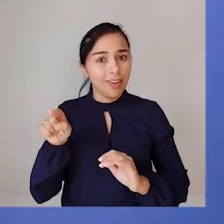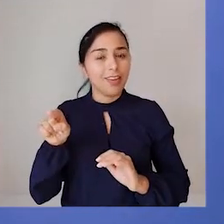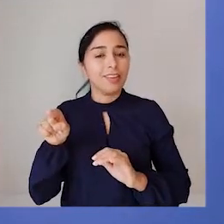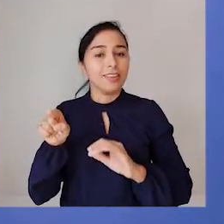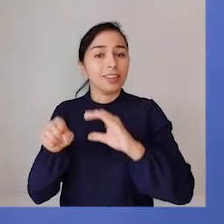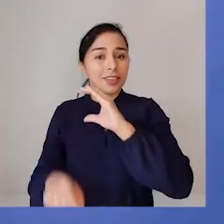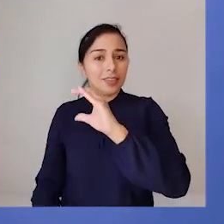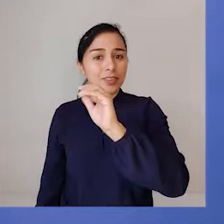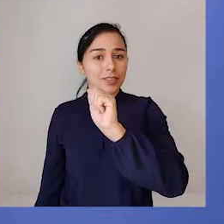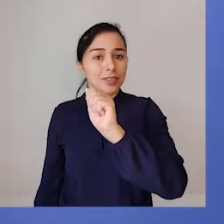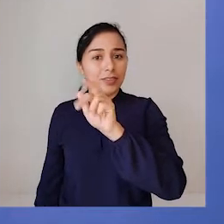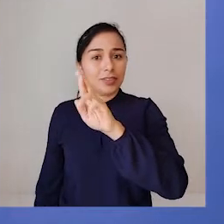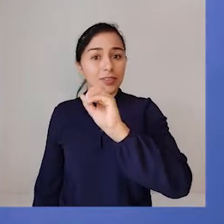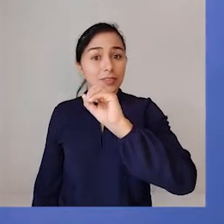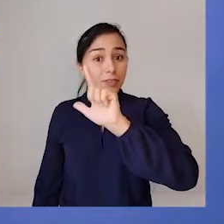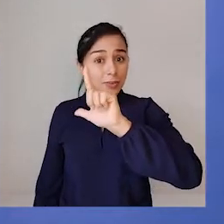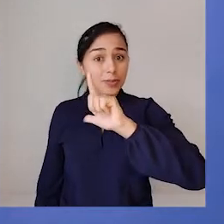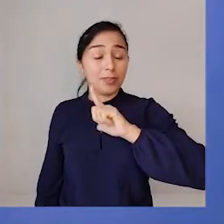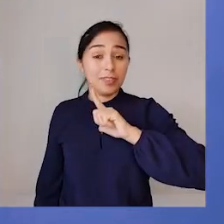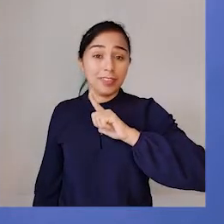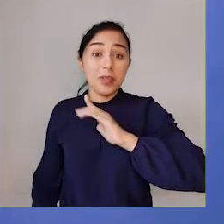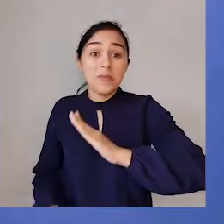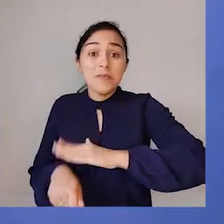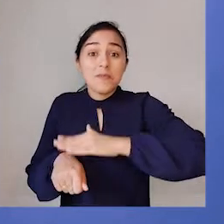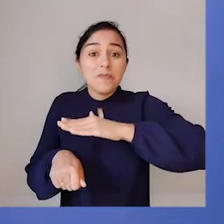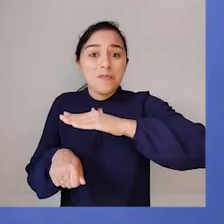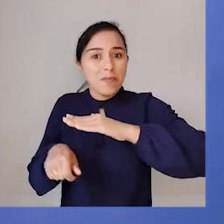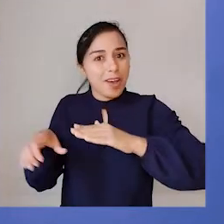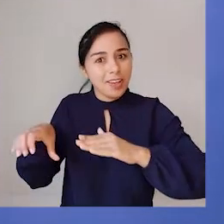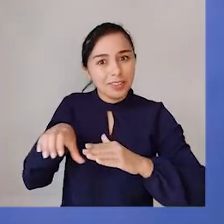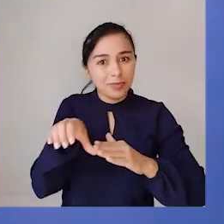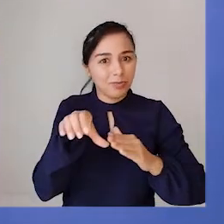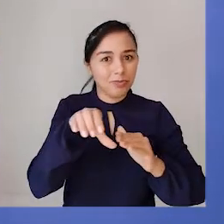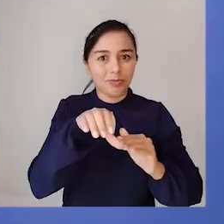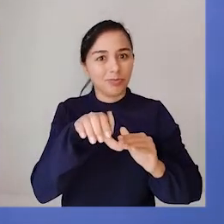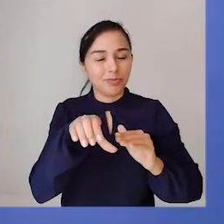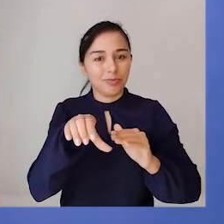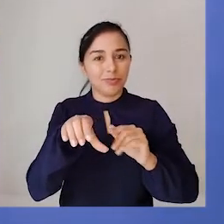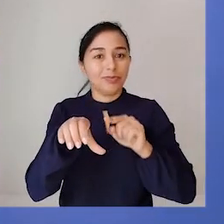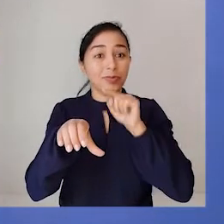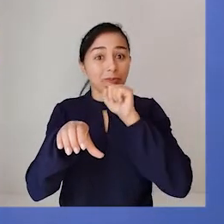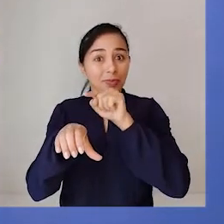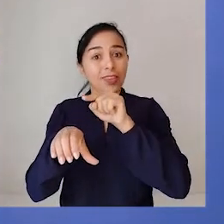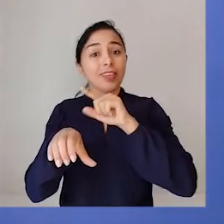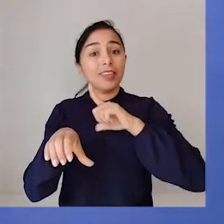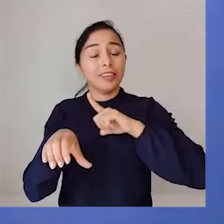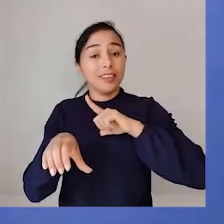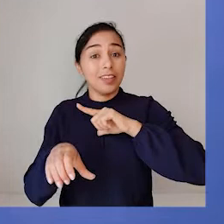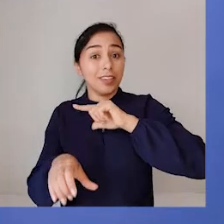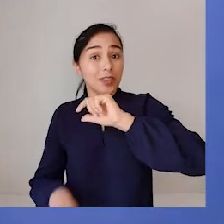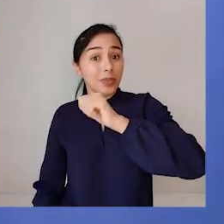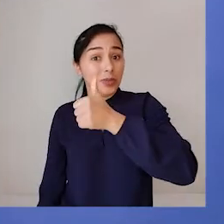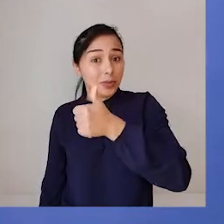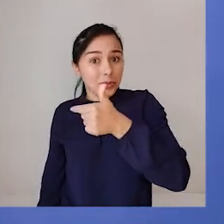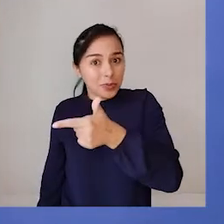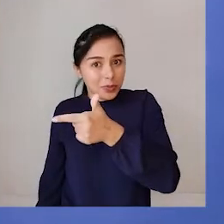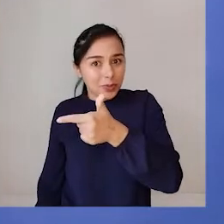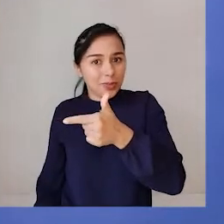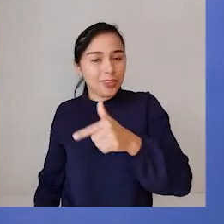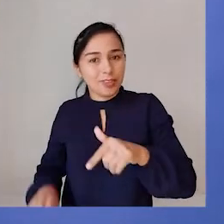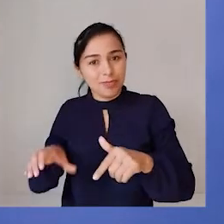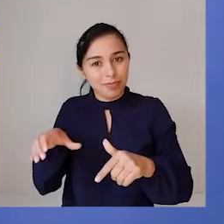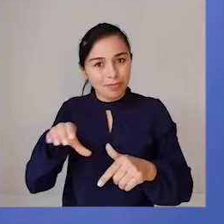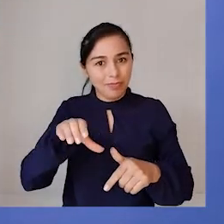a pessoa que tem mais carrinhos no nosso problema. Nesse caso, ela tem doze carrinhos.